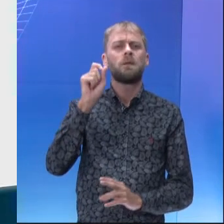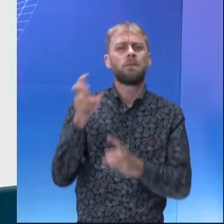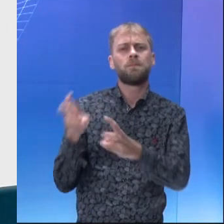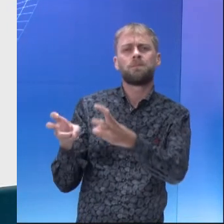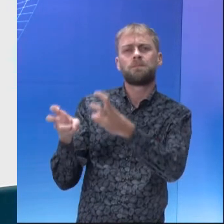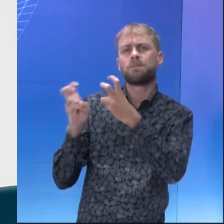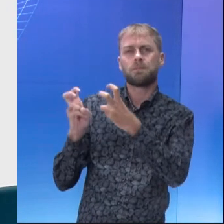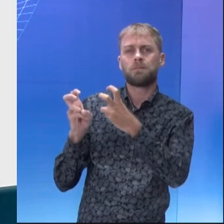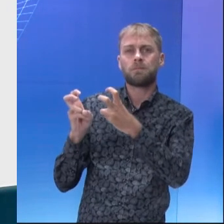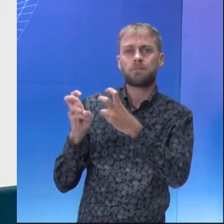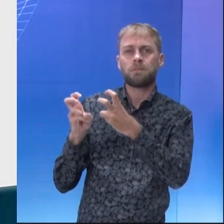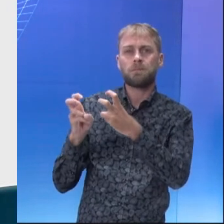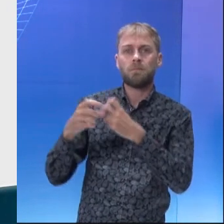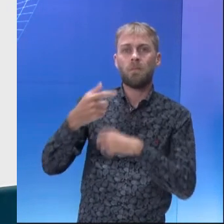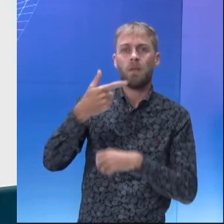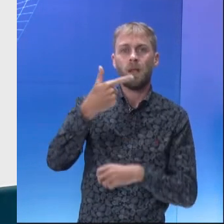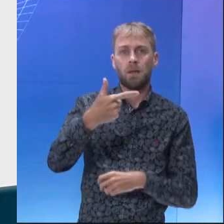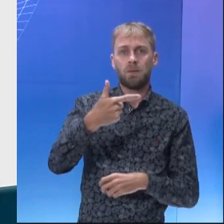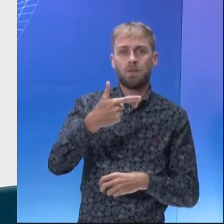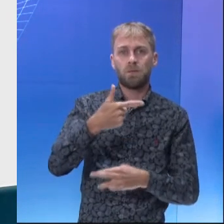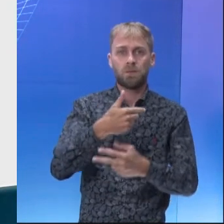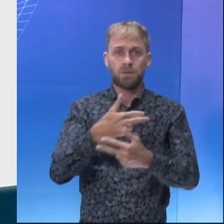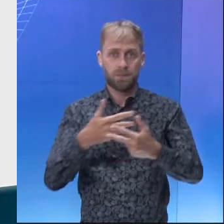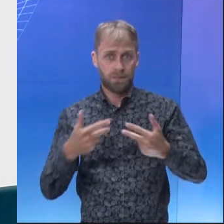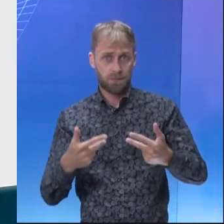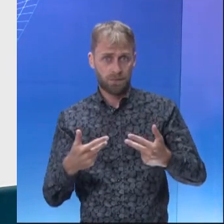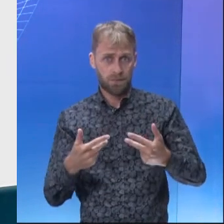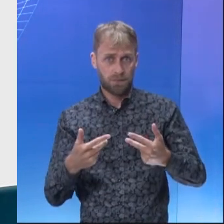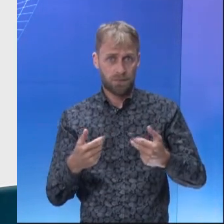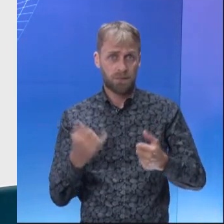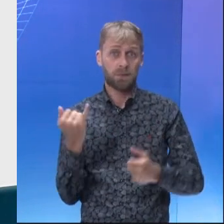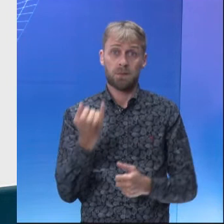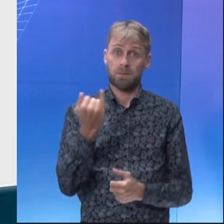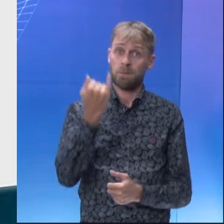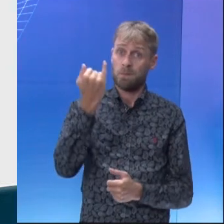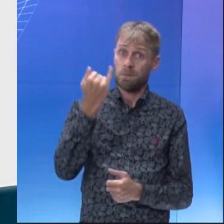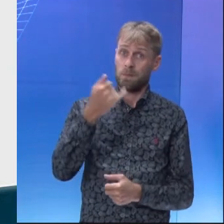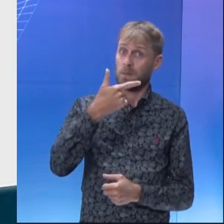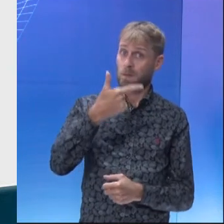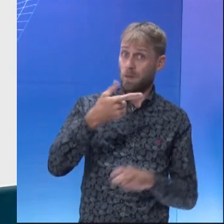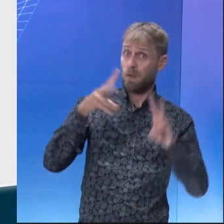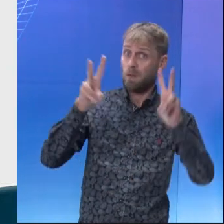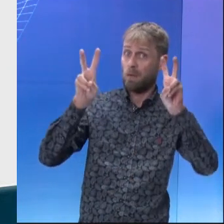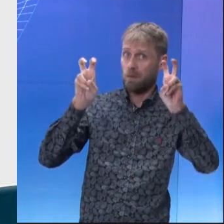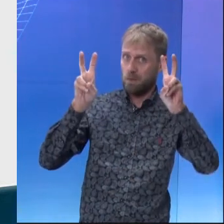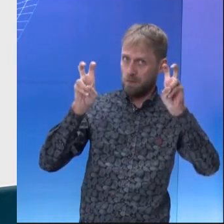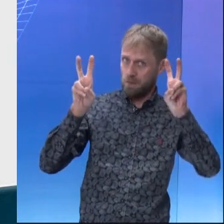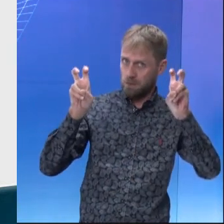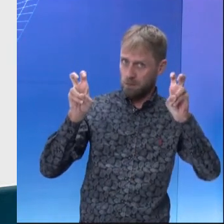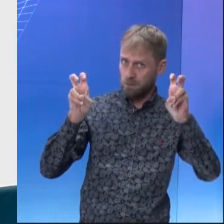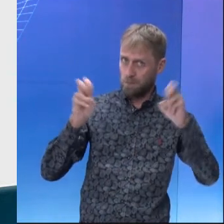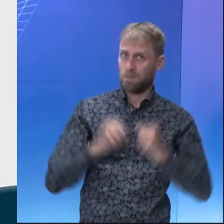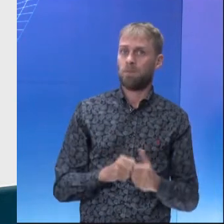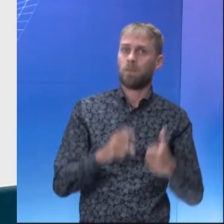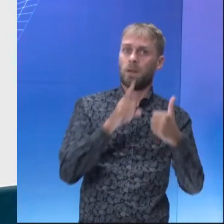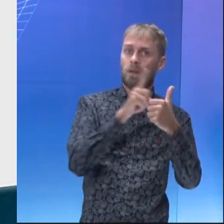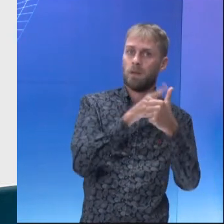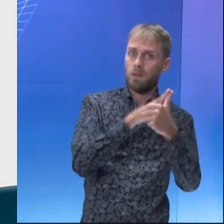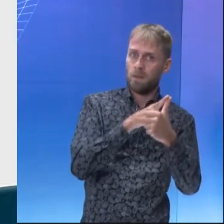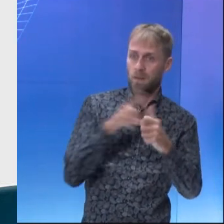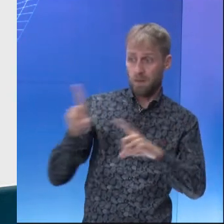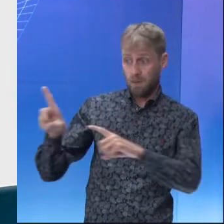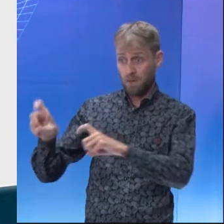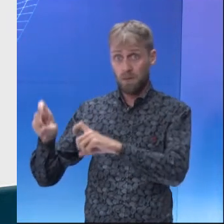perceber? Duas conceitos principais, que é de